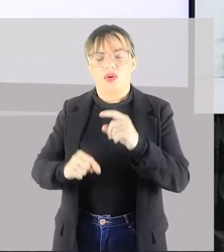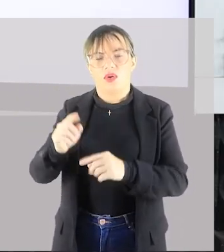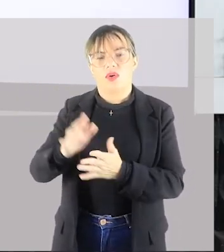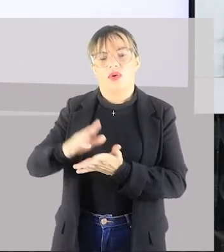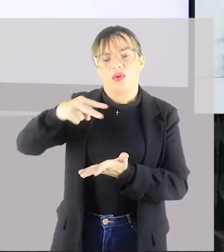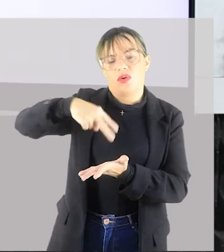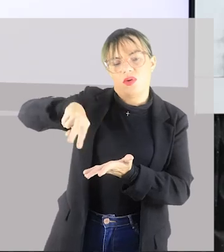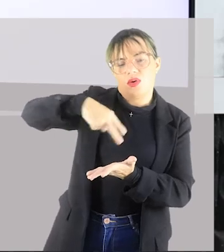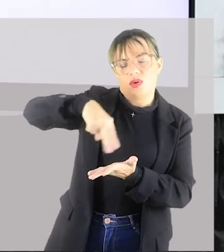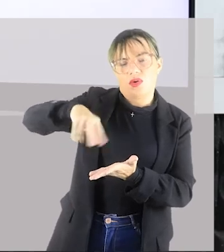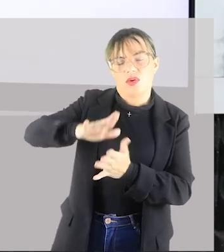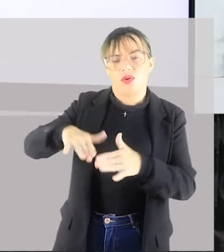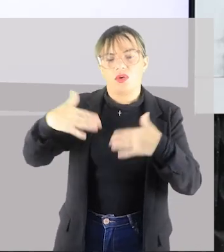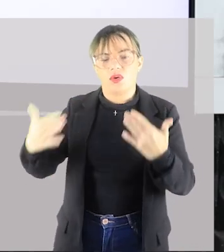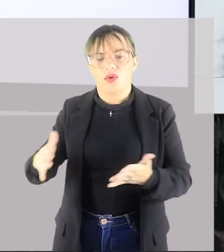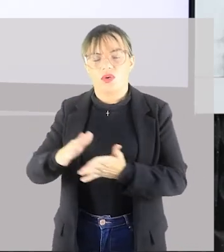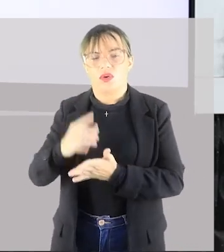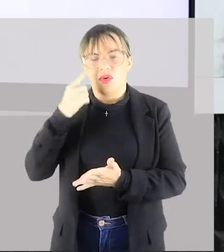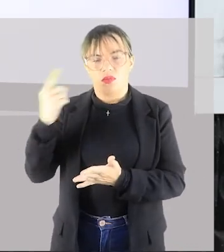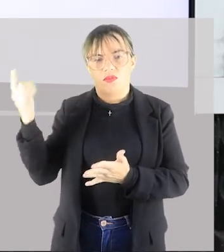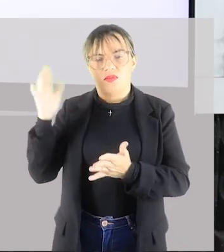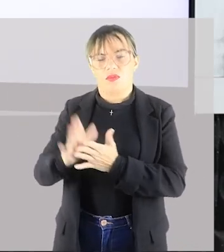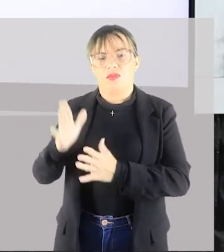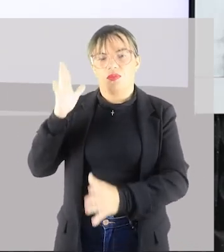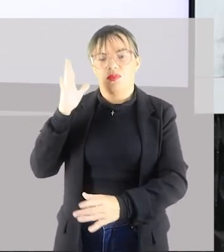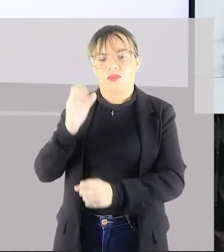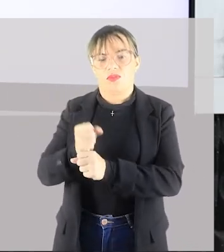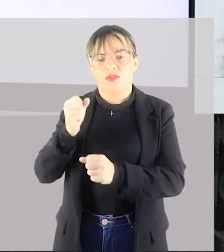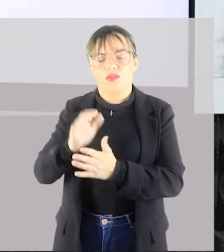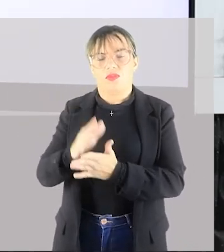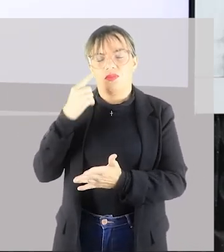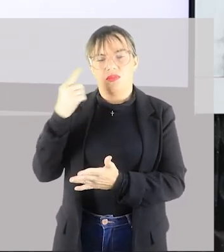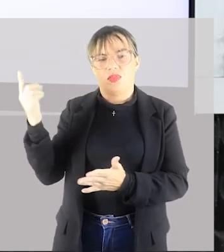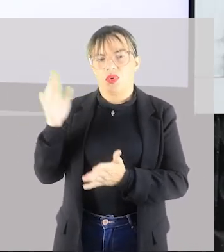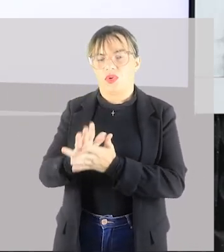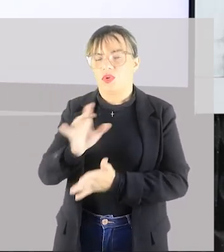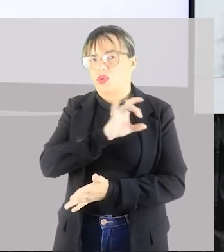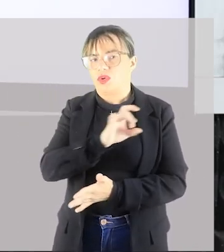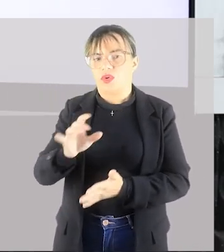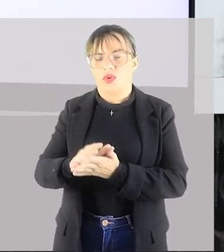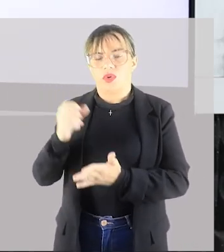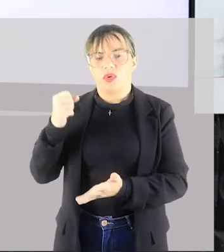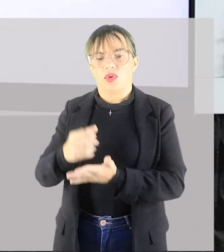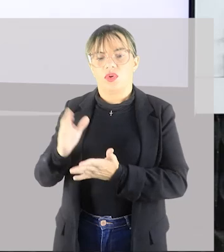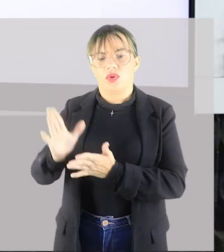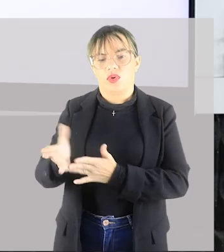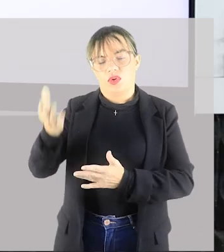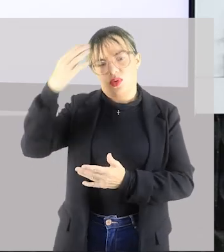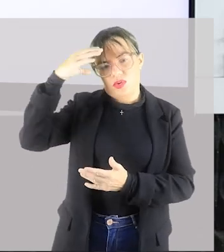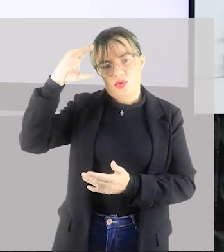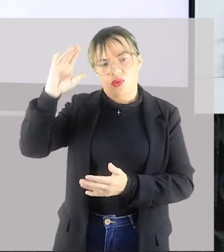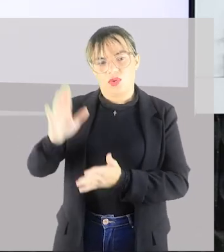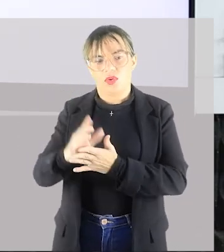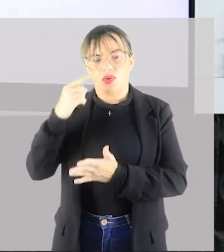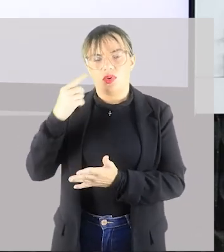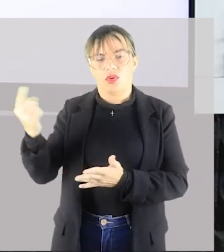A dança passa a ser um produto de venda, um produto a ser consumido pela cultura de massa.